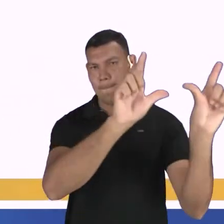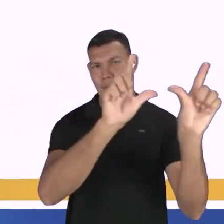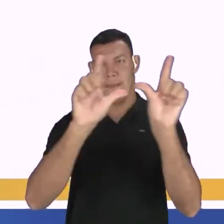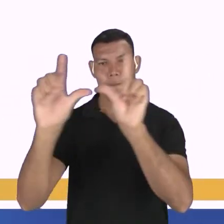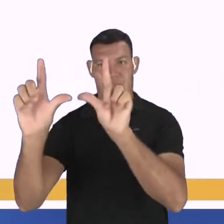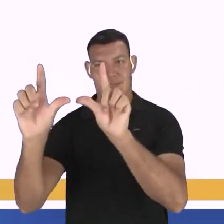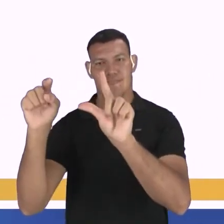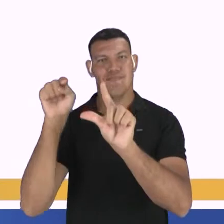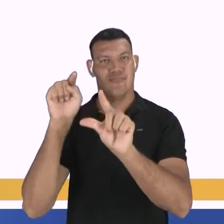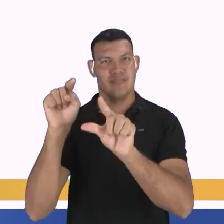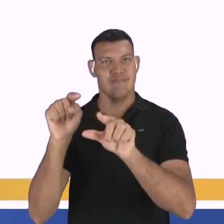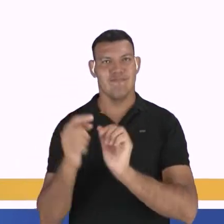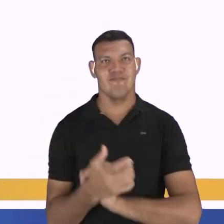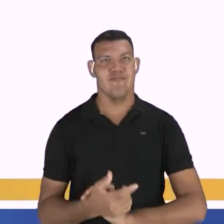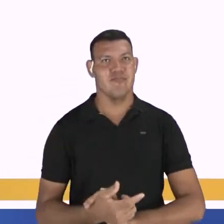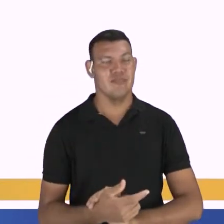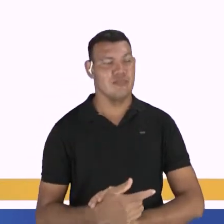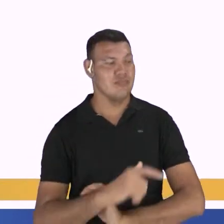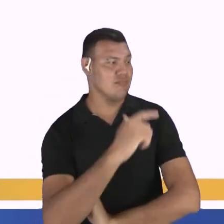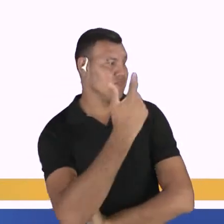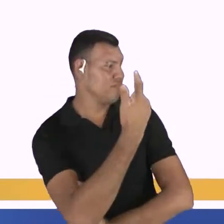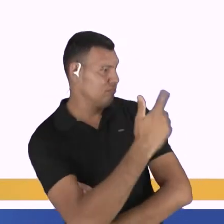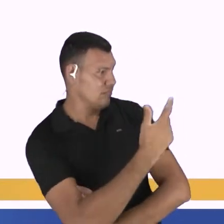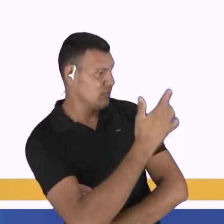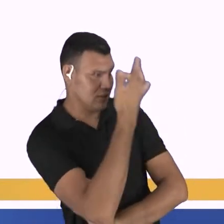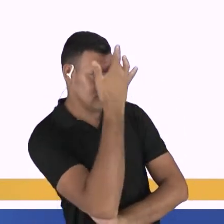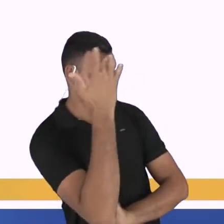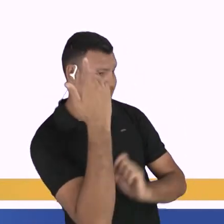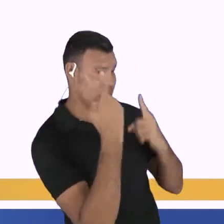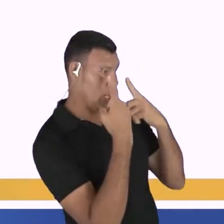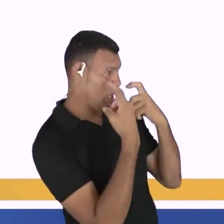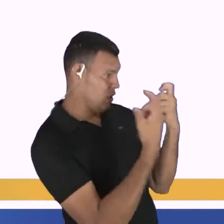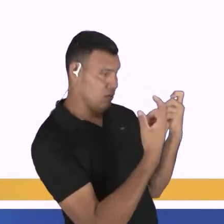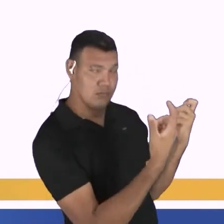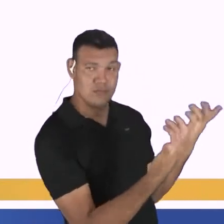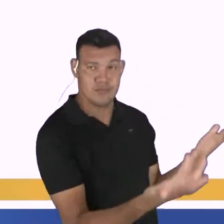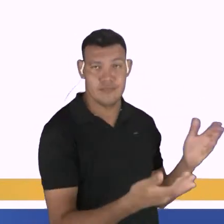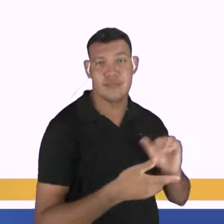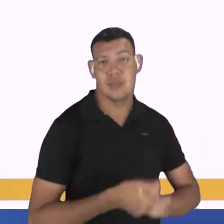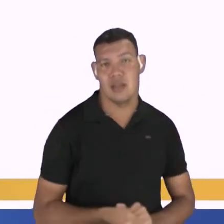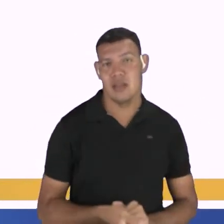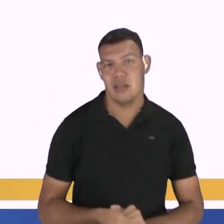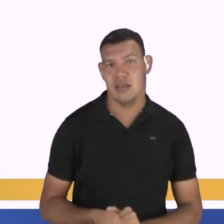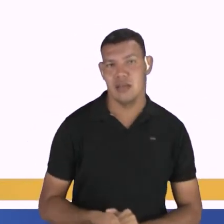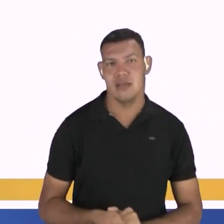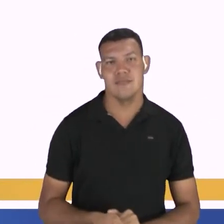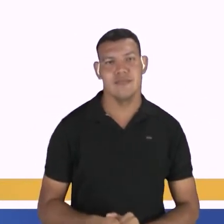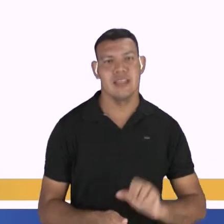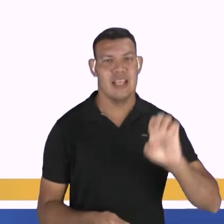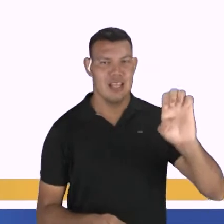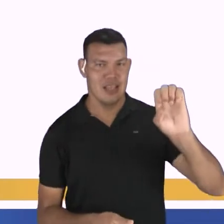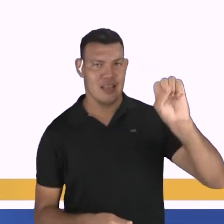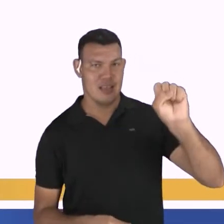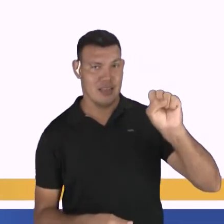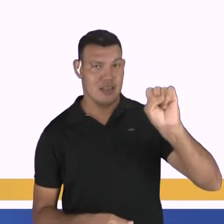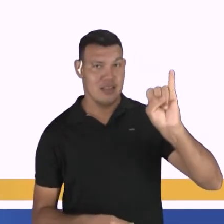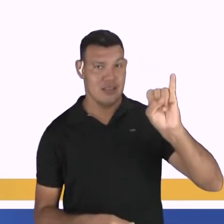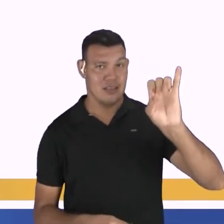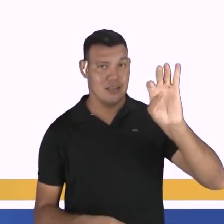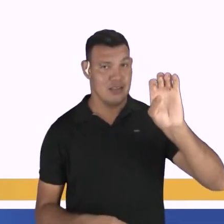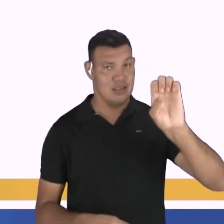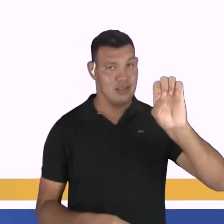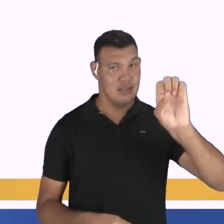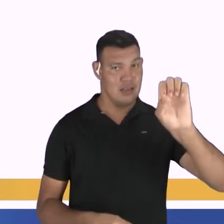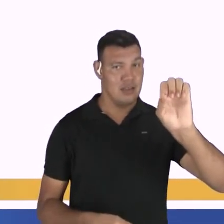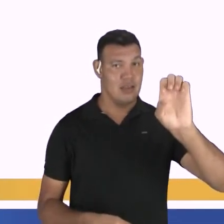pessoas interessadas. Quem não existem? Mais pessoas interessadas. Existem, está no plural, porque